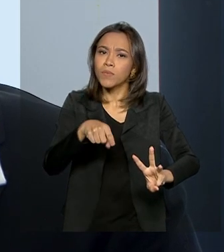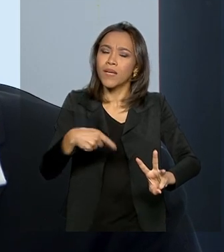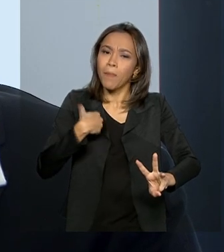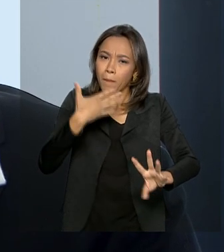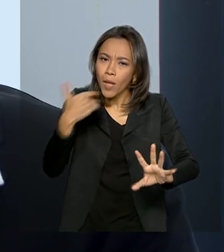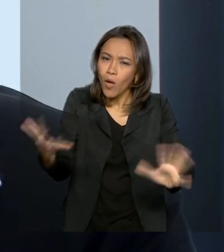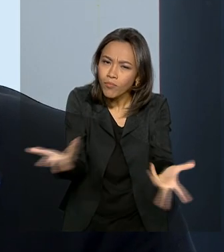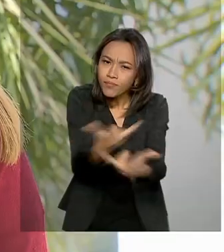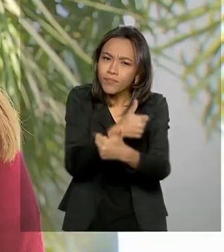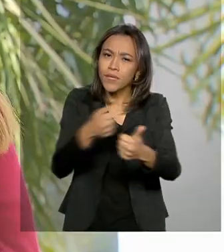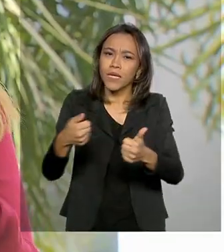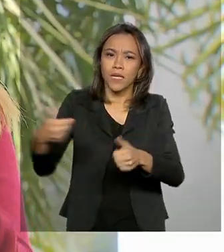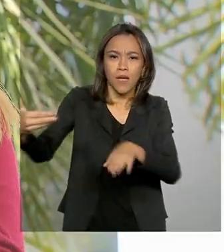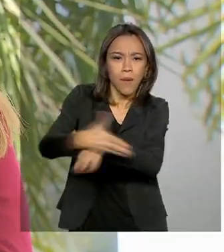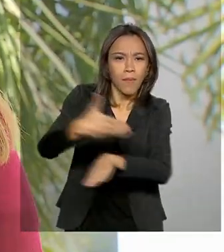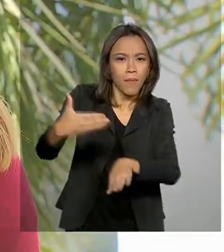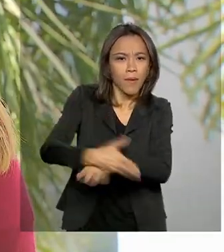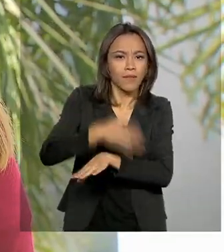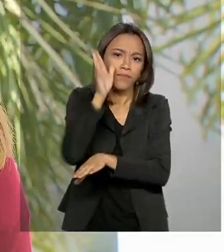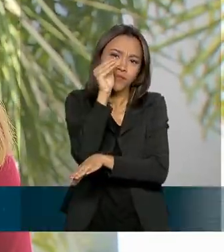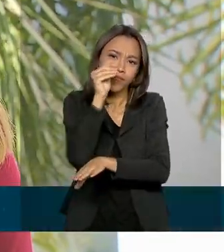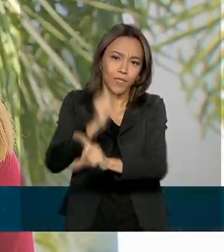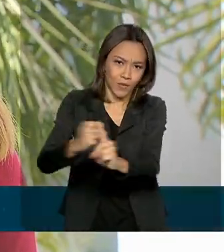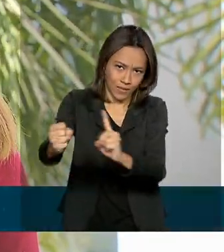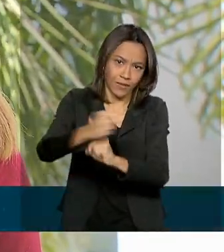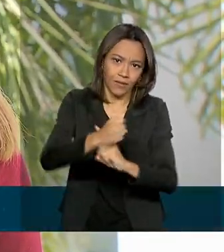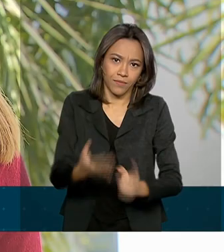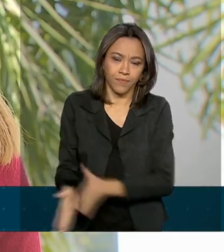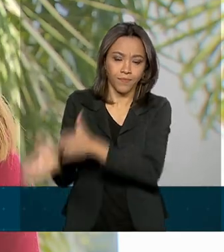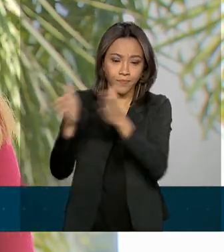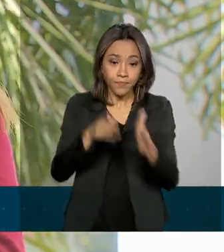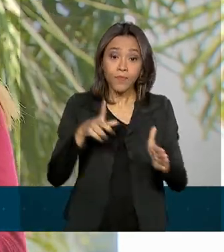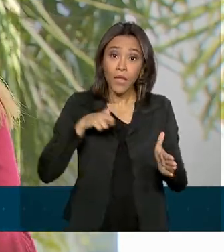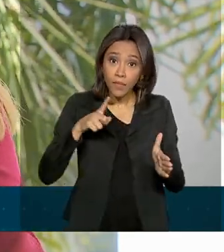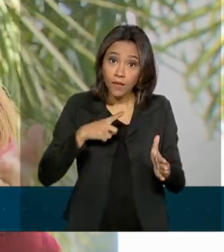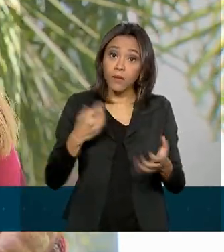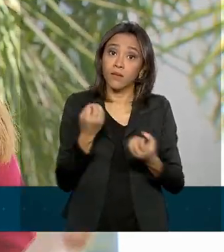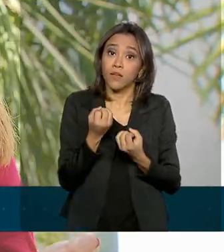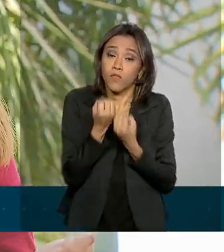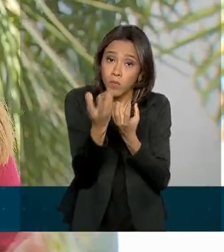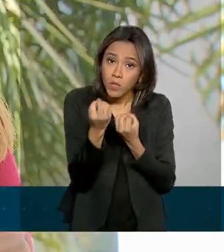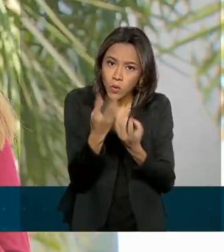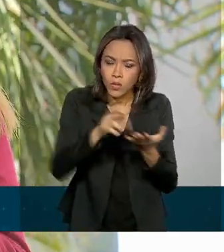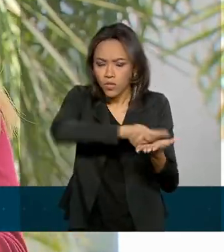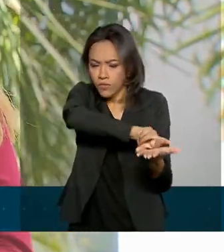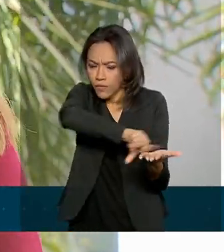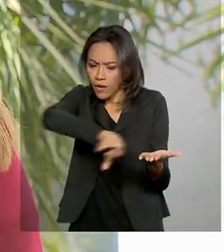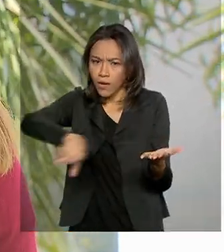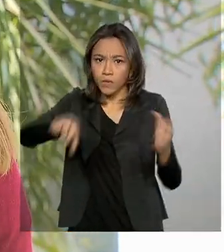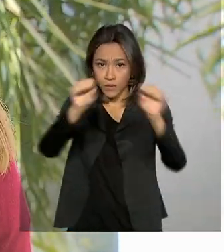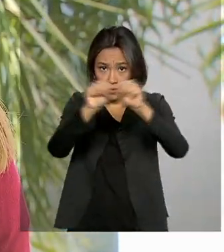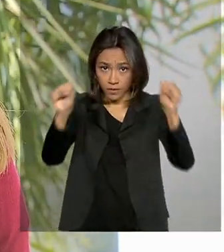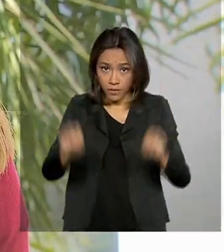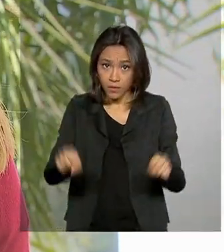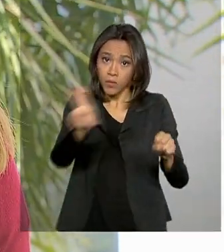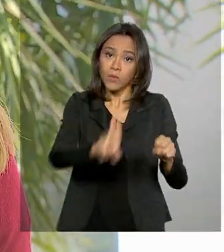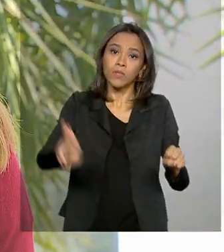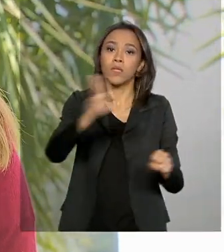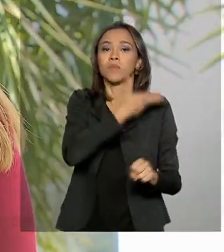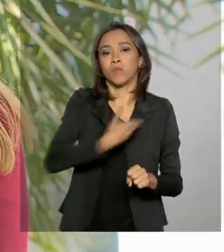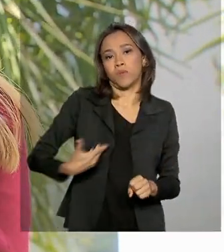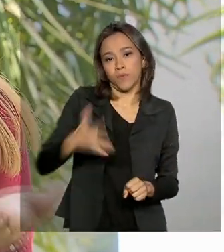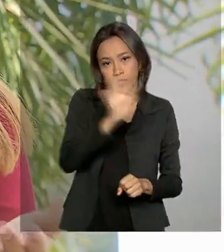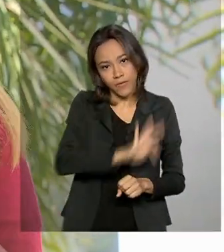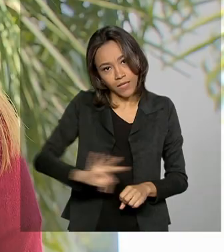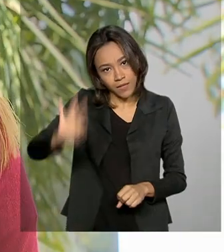participação da sociedade. O Portal da Transparência apresenta dados de diversos sistemas utilizados pelo Governo Federal.